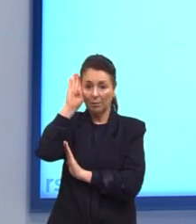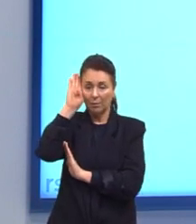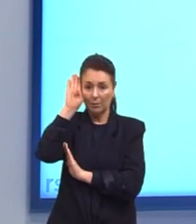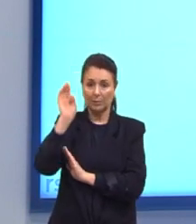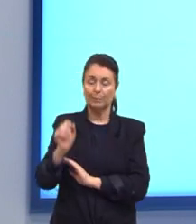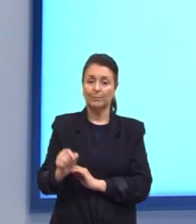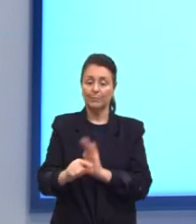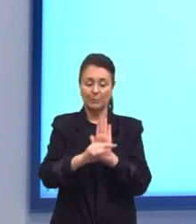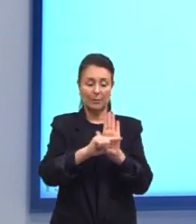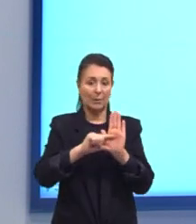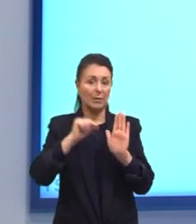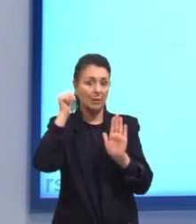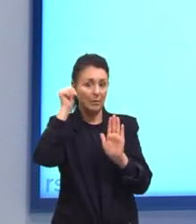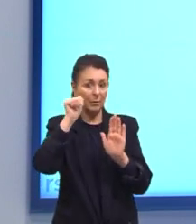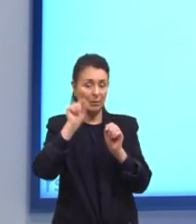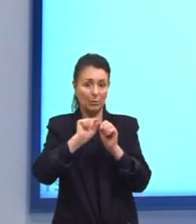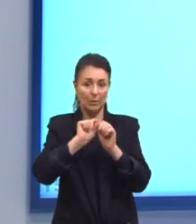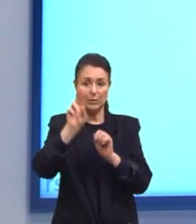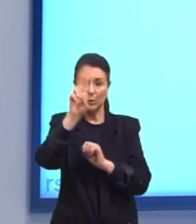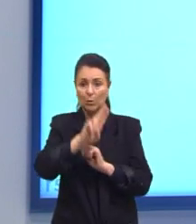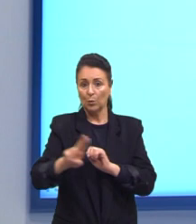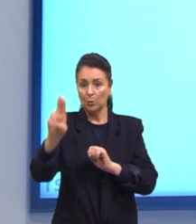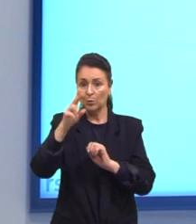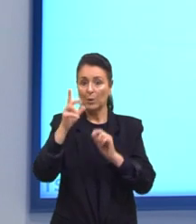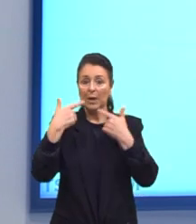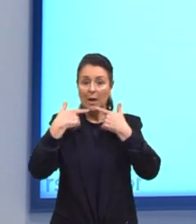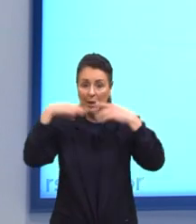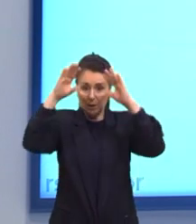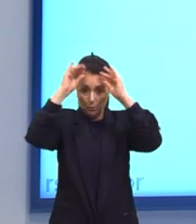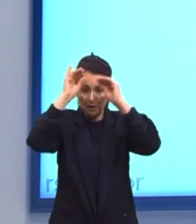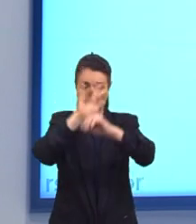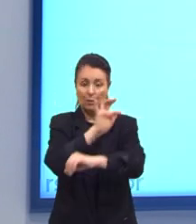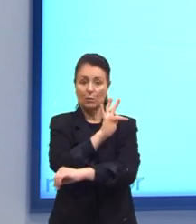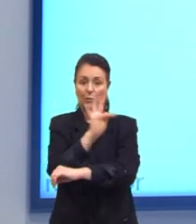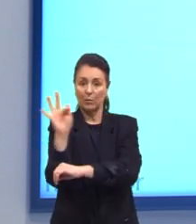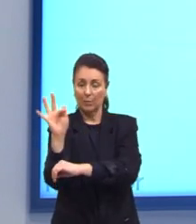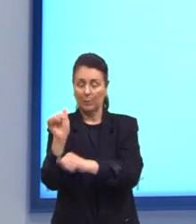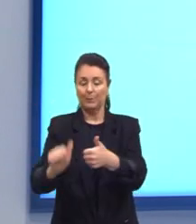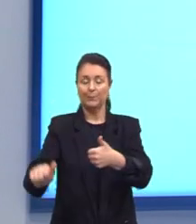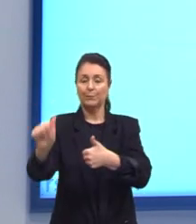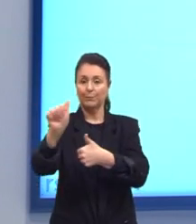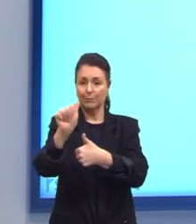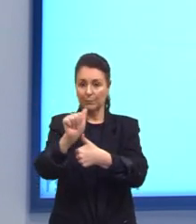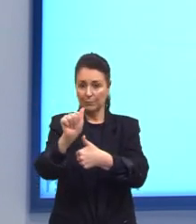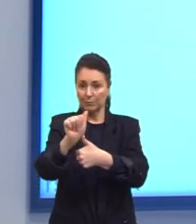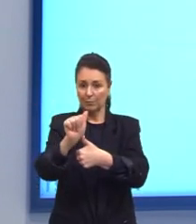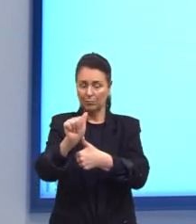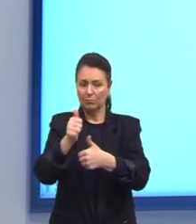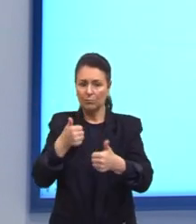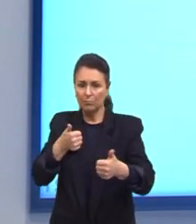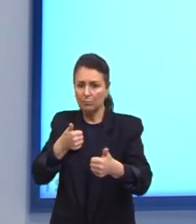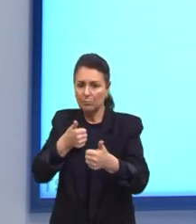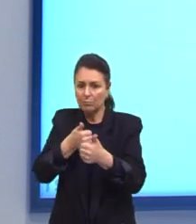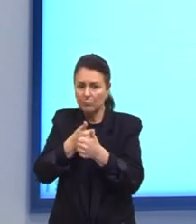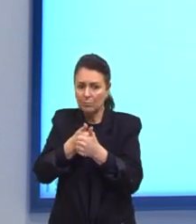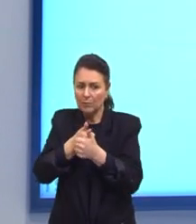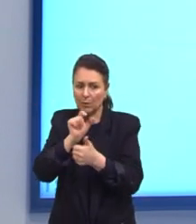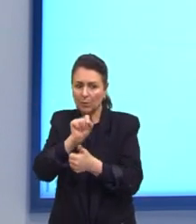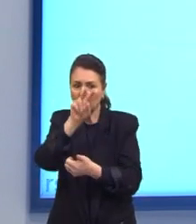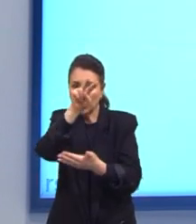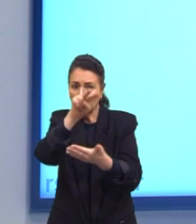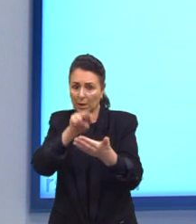autoras fazem uso Da linguagem informal Para Letra A Estabelecer a proximidade Com o leitor